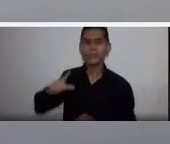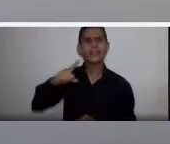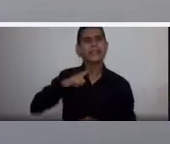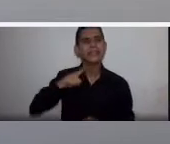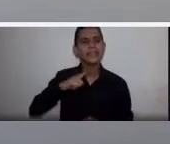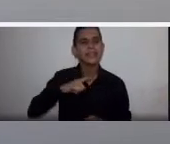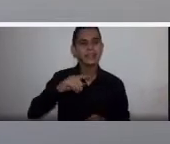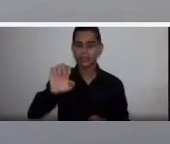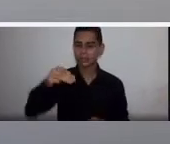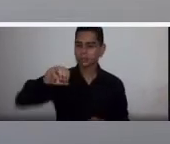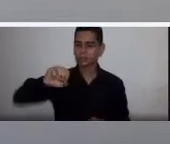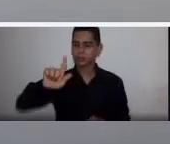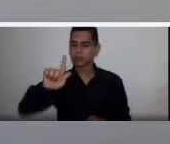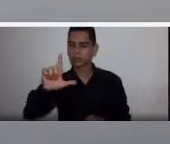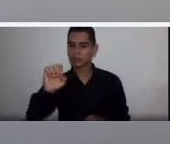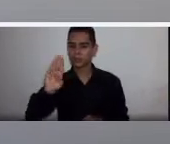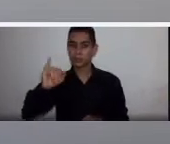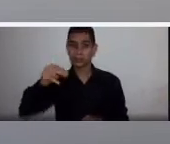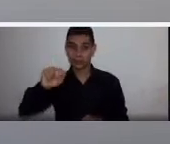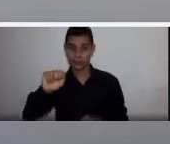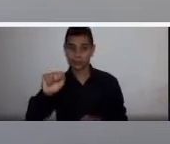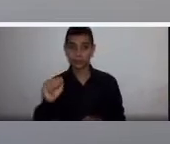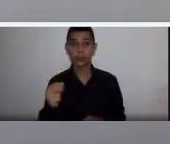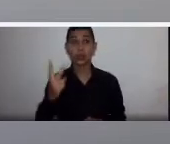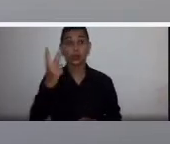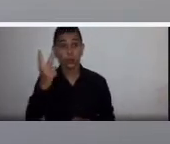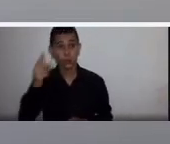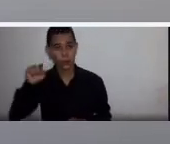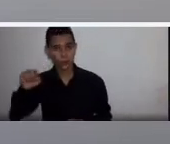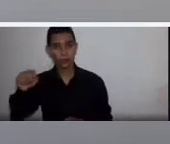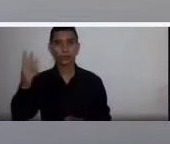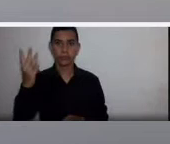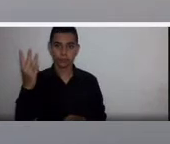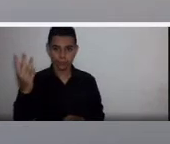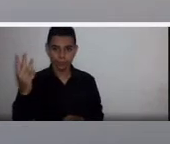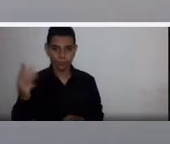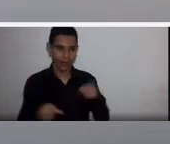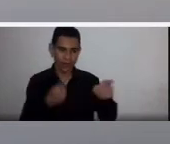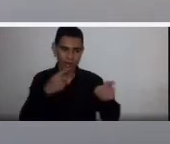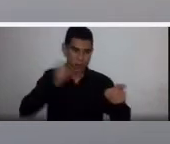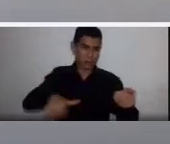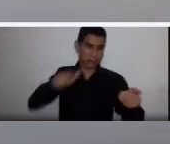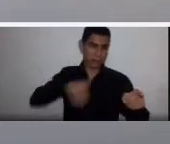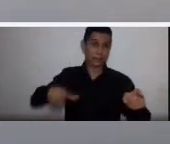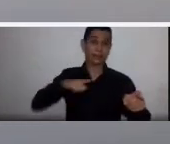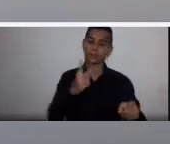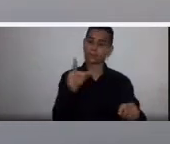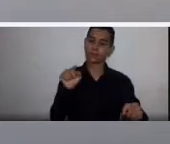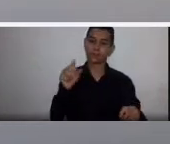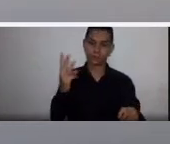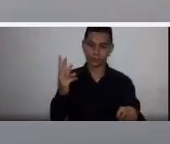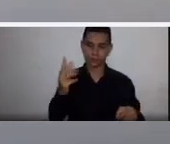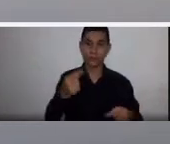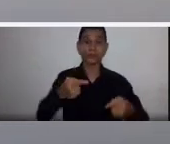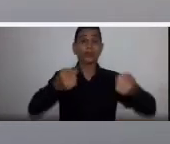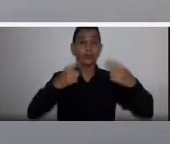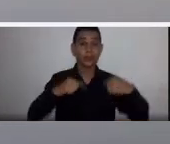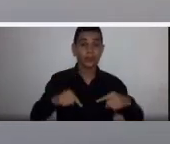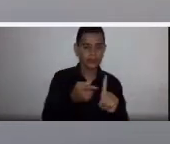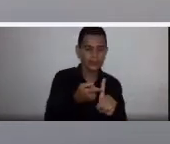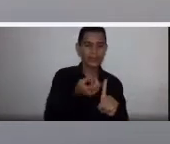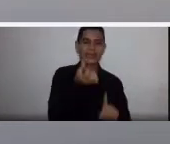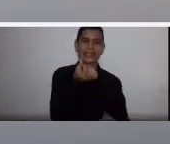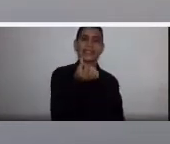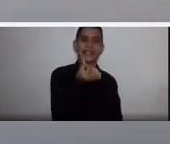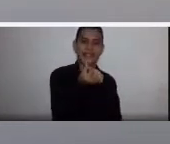2,3 ao final da hemodiluição, no momento de maior sangramento da cirurgia, o hematócto de 6. Tanto é que o banco de